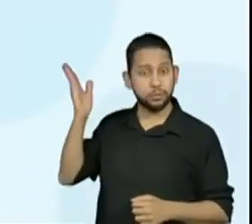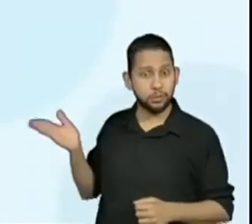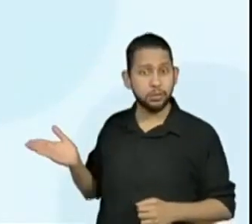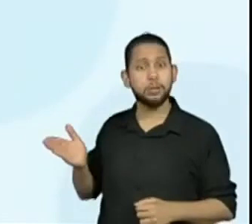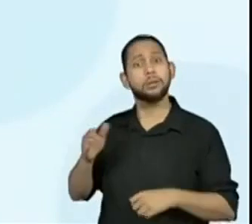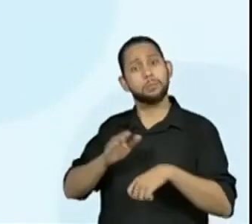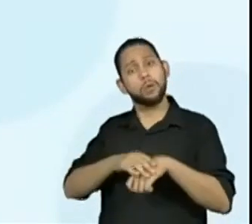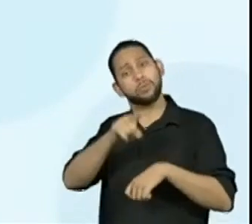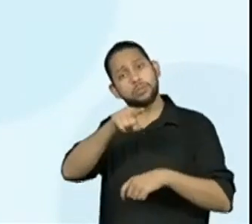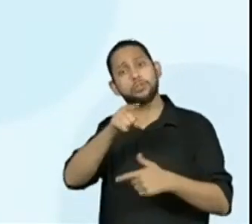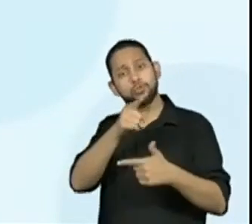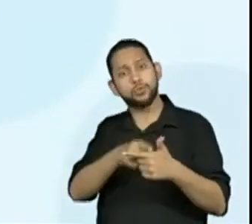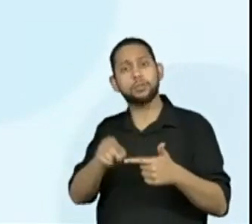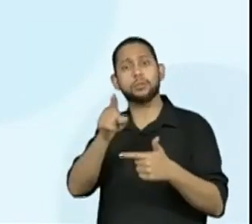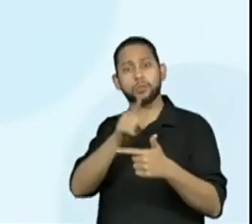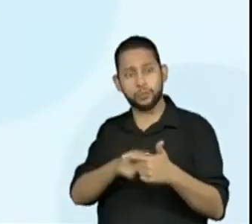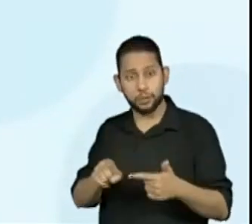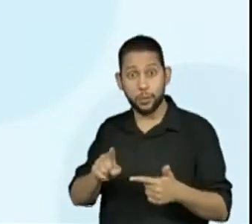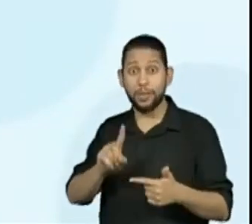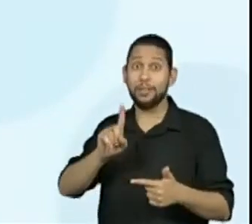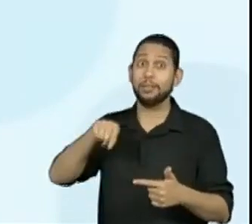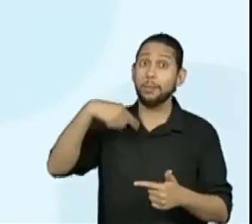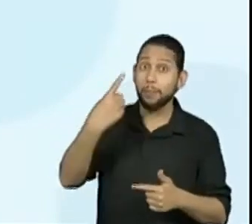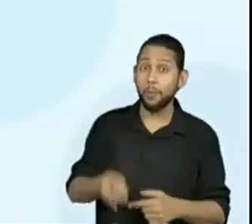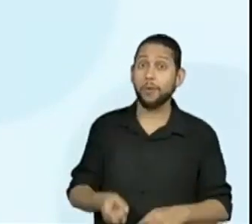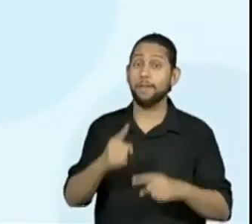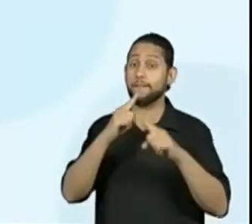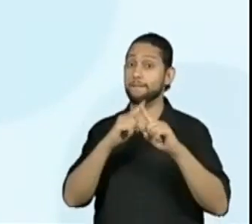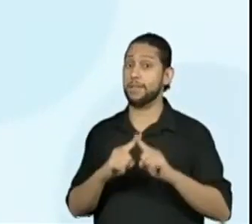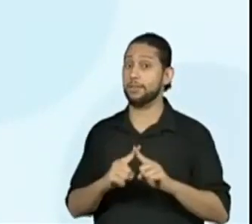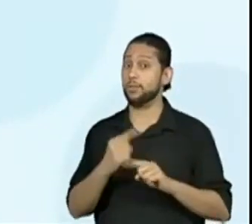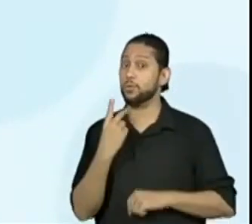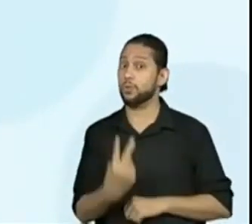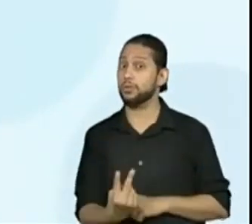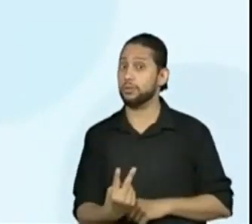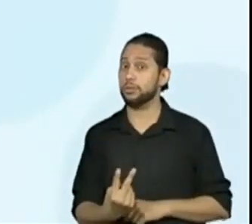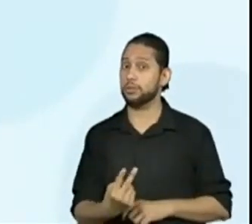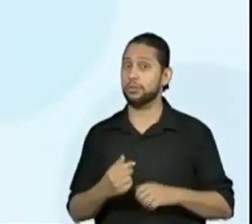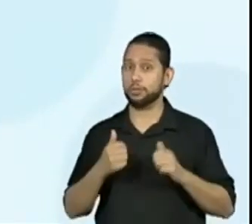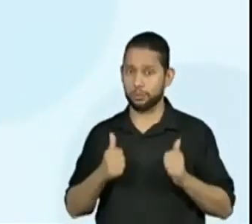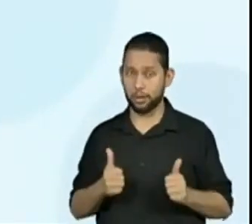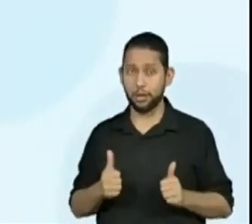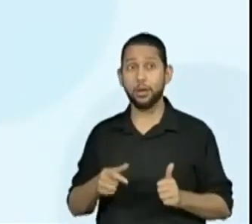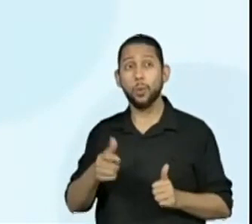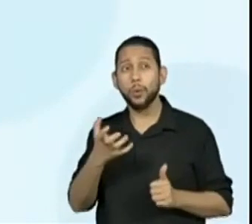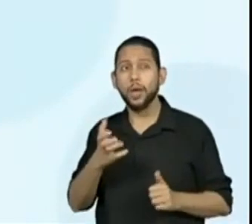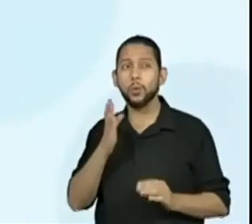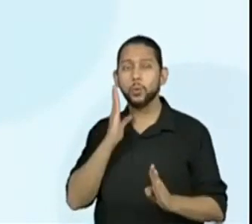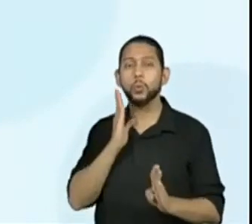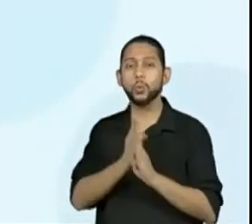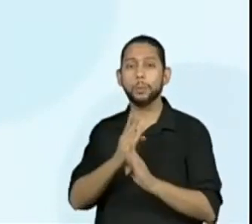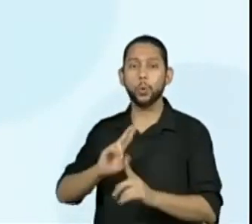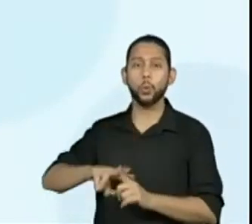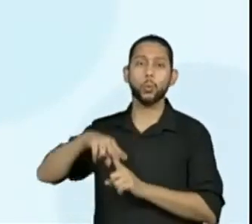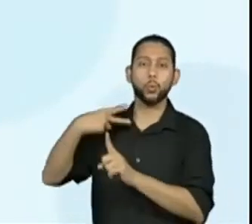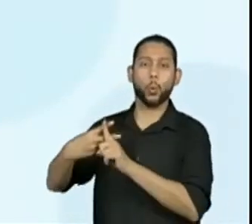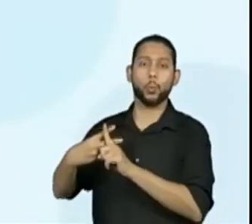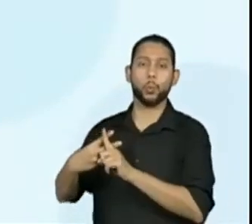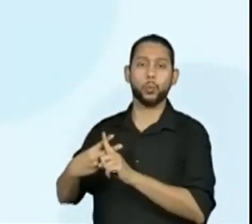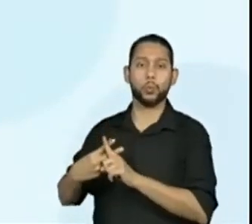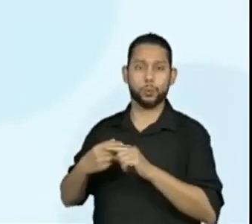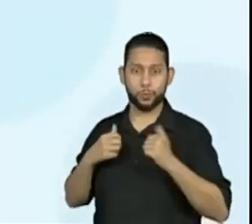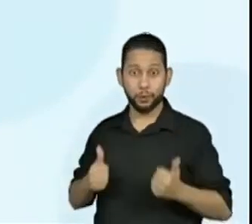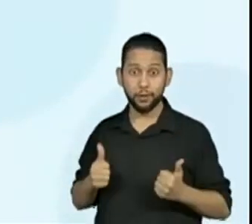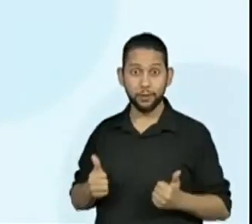as divisões e depois a multiplicação por 2, para descobrir o dobro. Então,